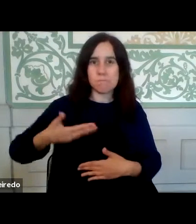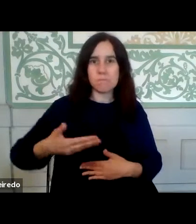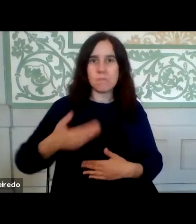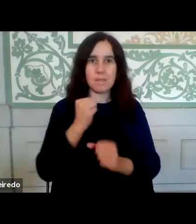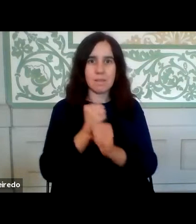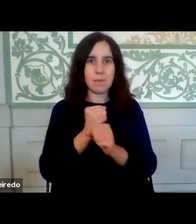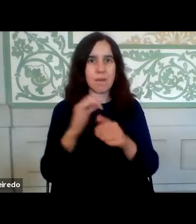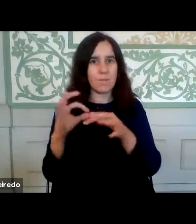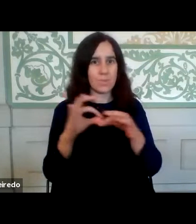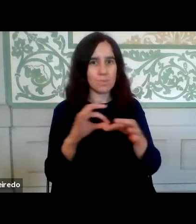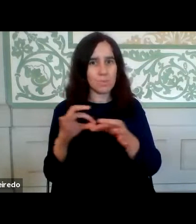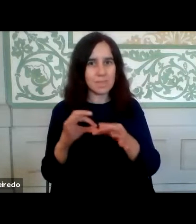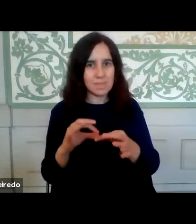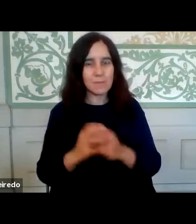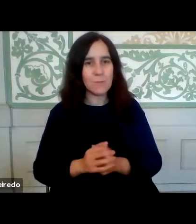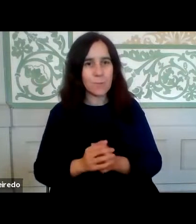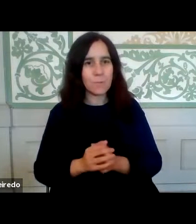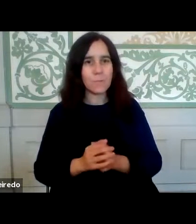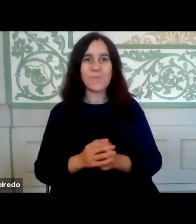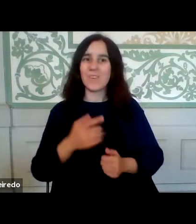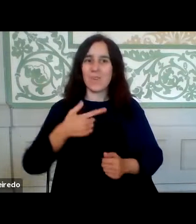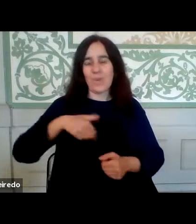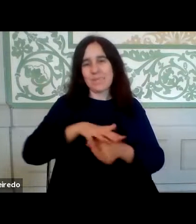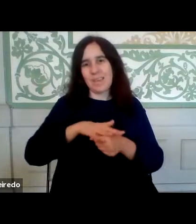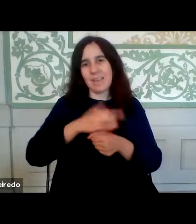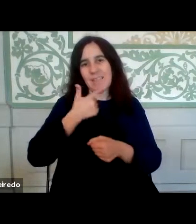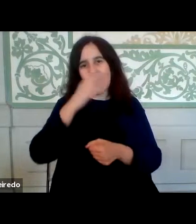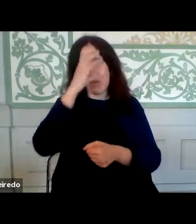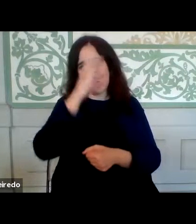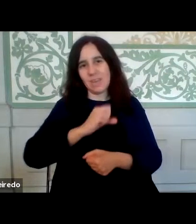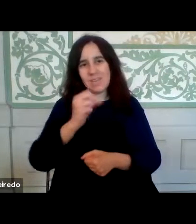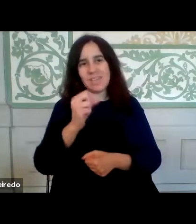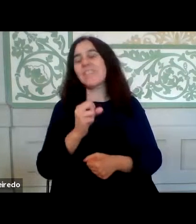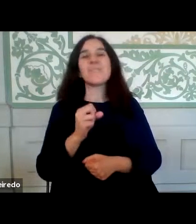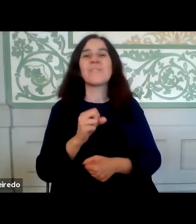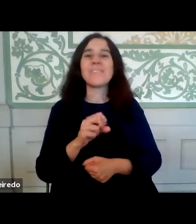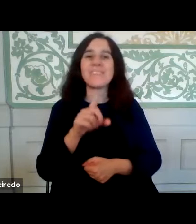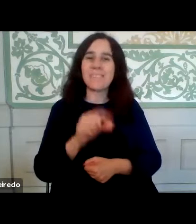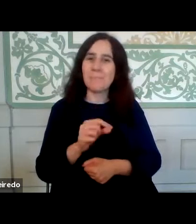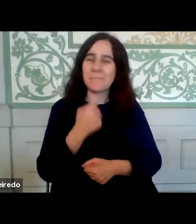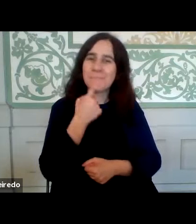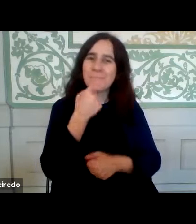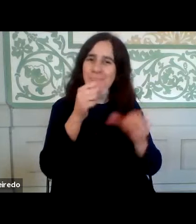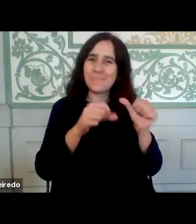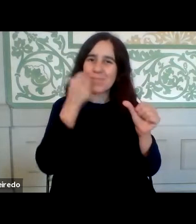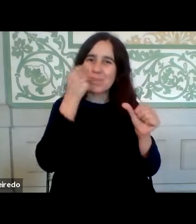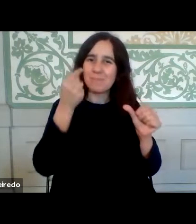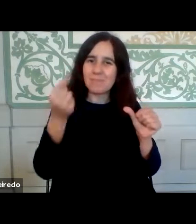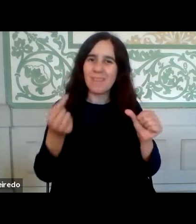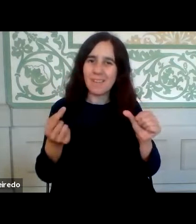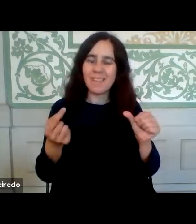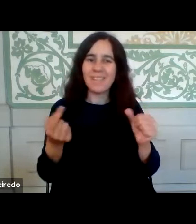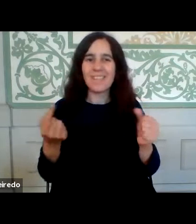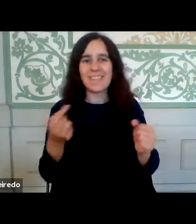colaborativo, quer da nossa própria área governativa, deixa-me também dar essa palavra especial, se pela